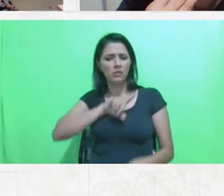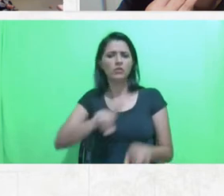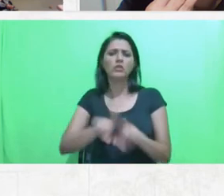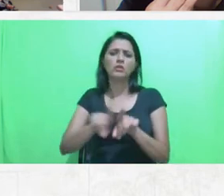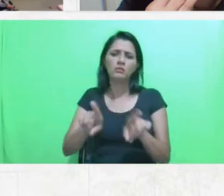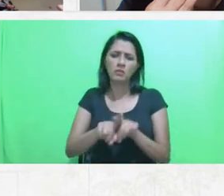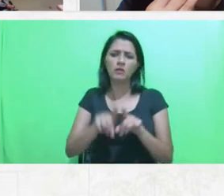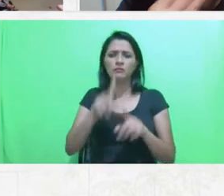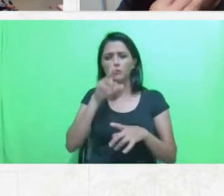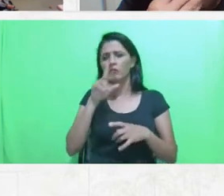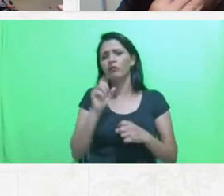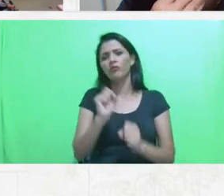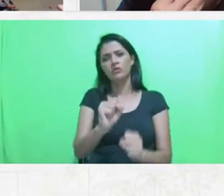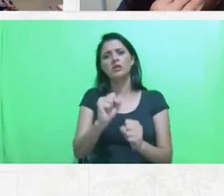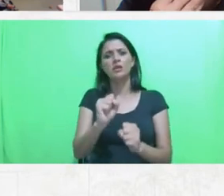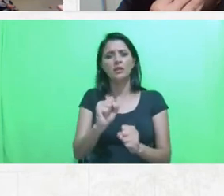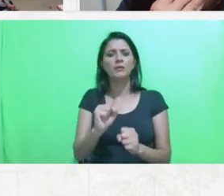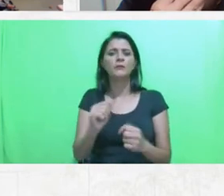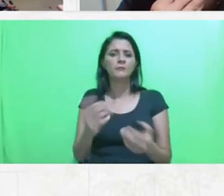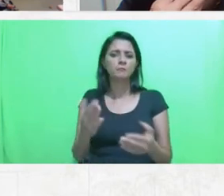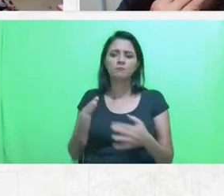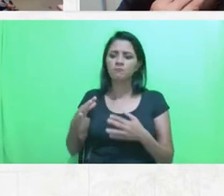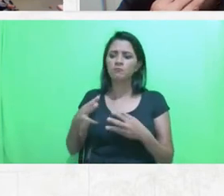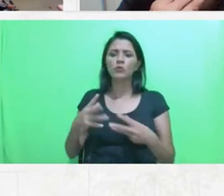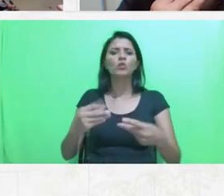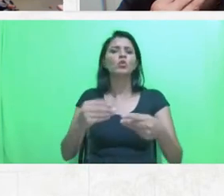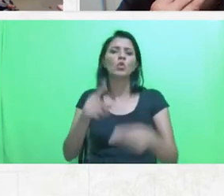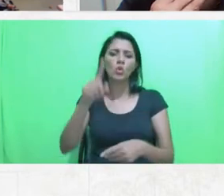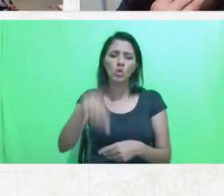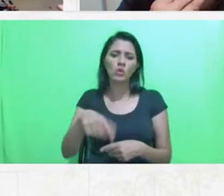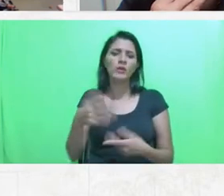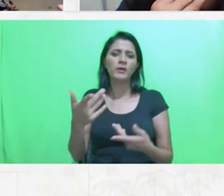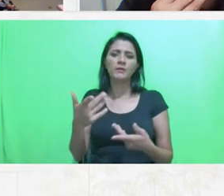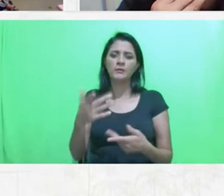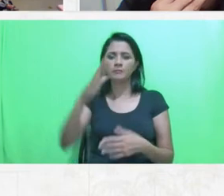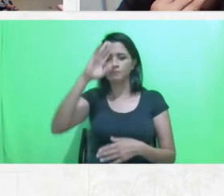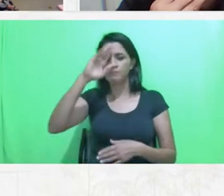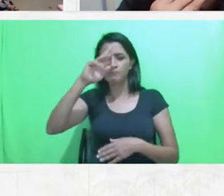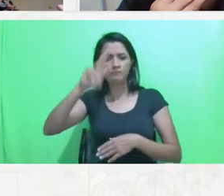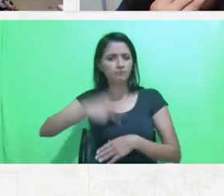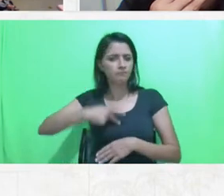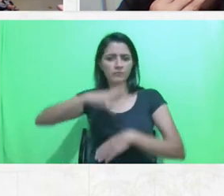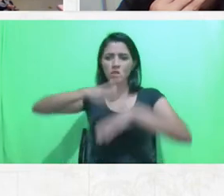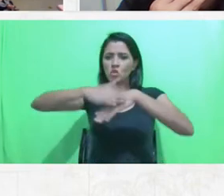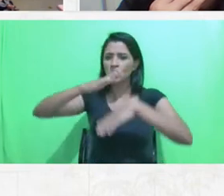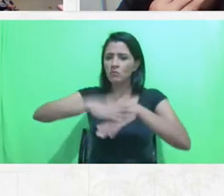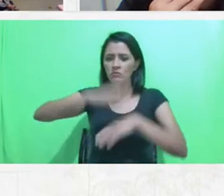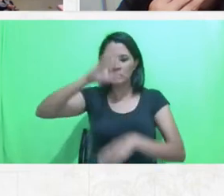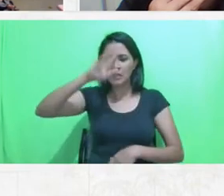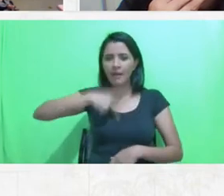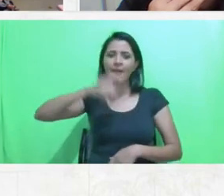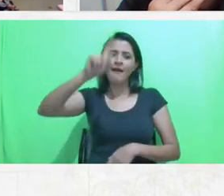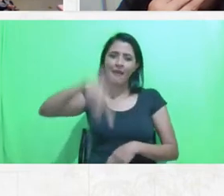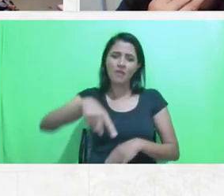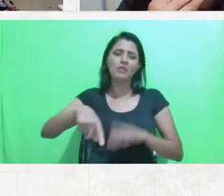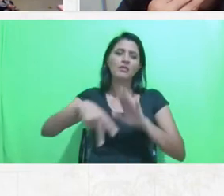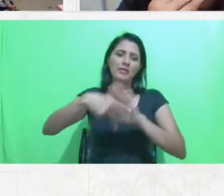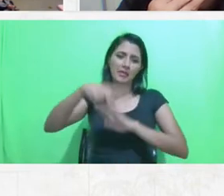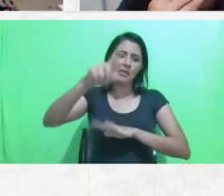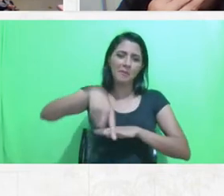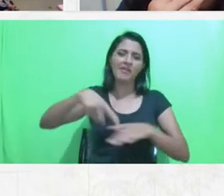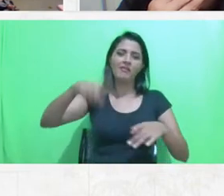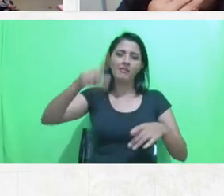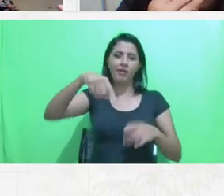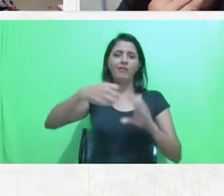fortalece toda essa autonomia, esse engajamento. É uma questão política também, nós somos,